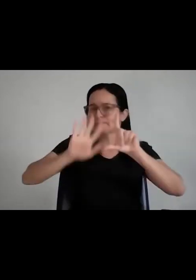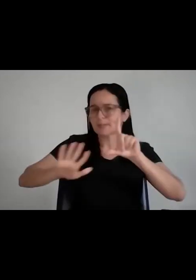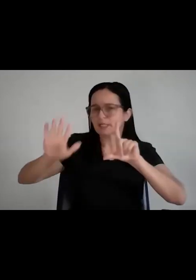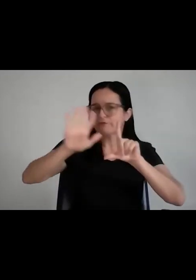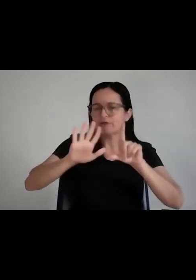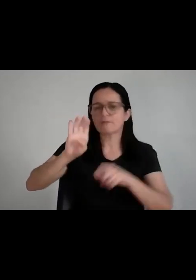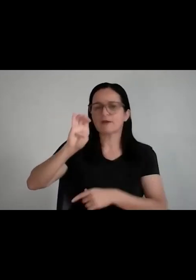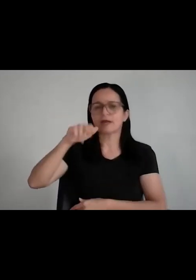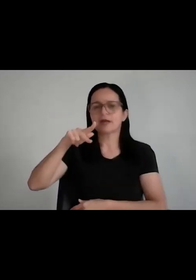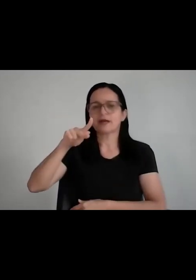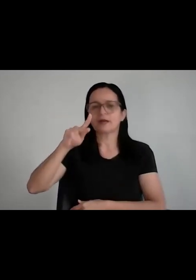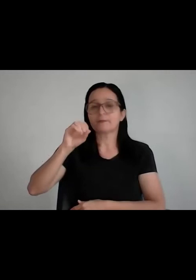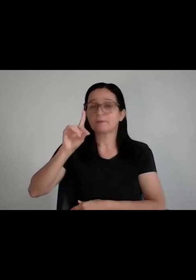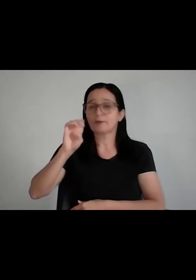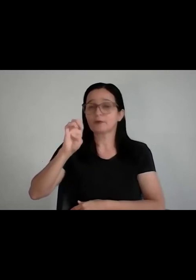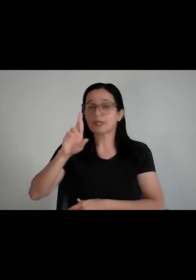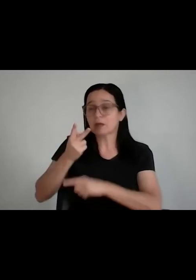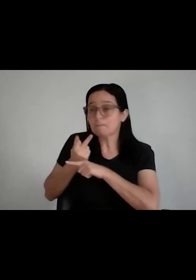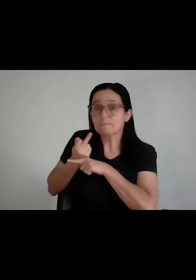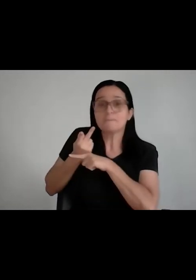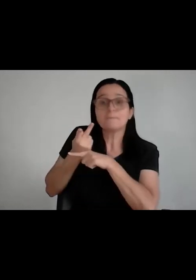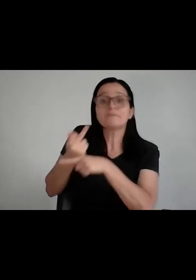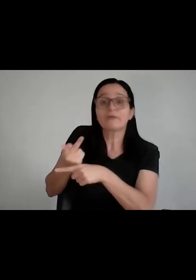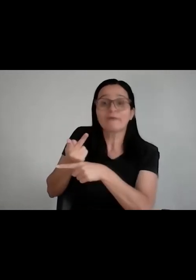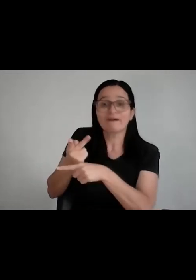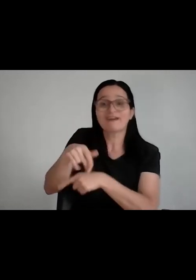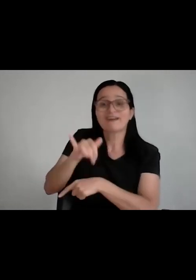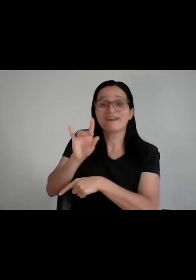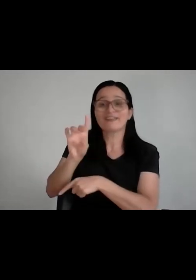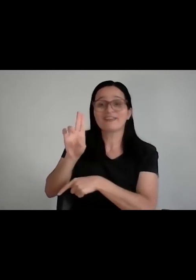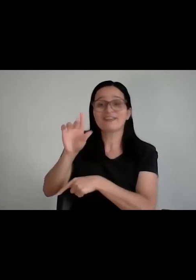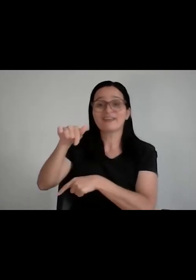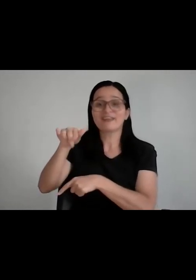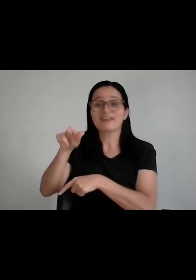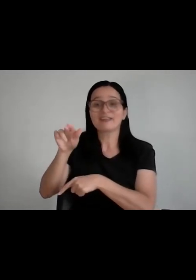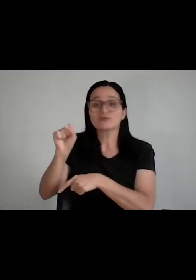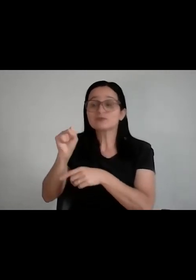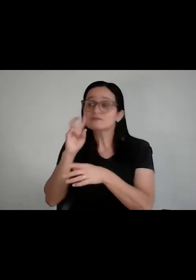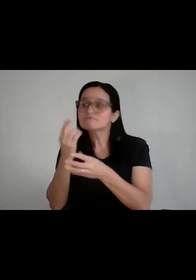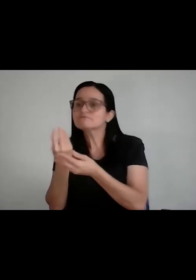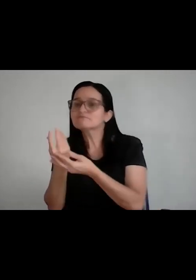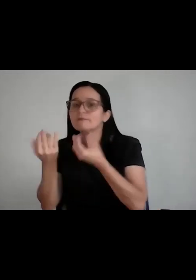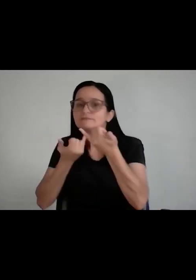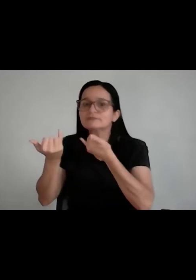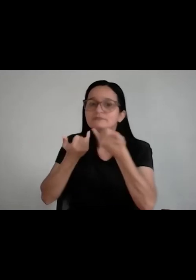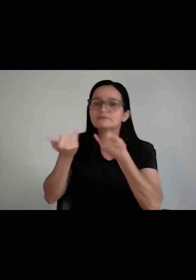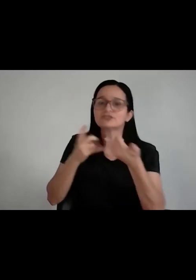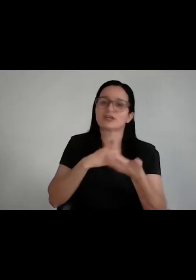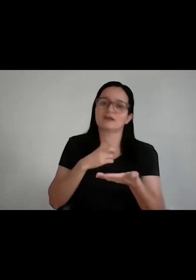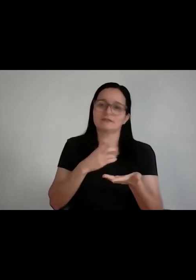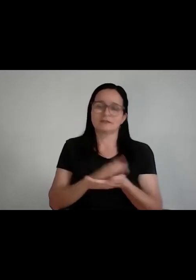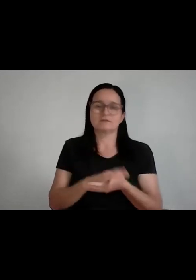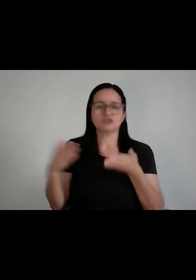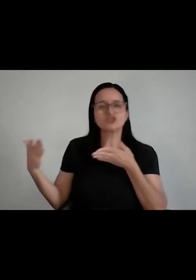colar no escritório de carreira da Edux, porque lá tem boas dicas, né? De como você se preparar para um processo seletivo. Não dá para aparecer numa dinâmica, numa